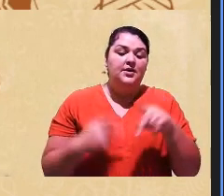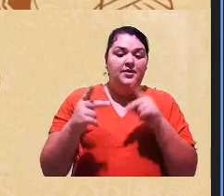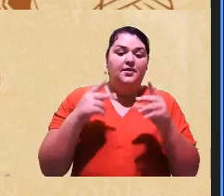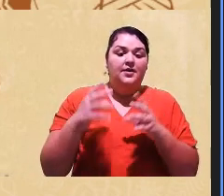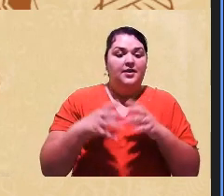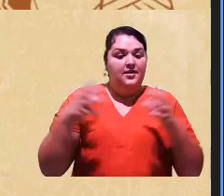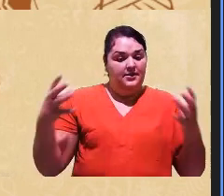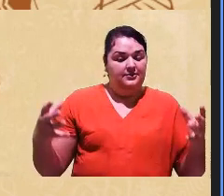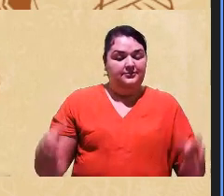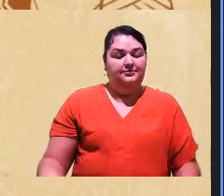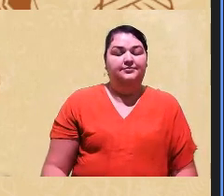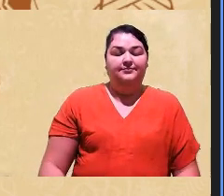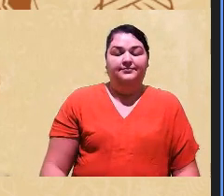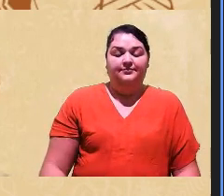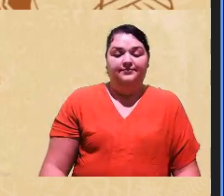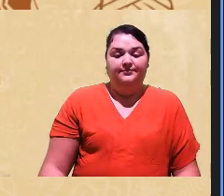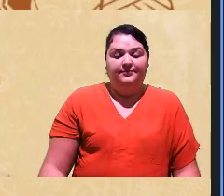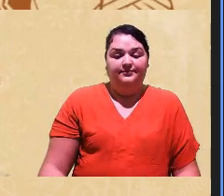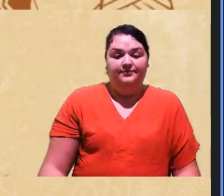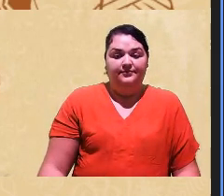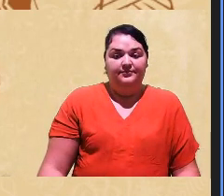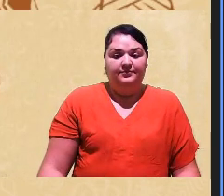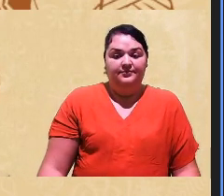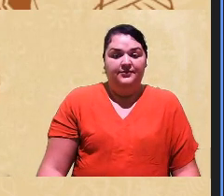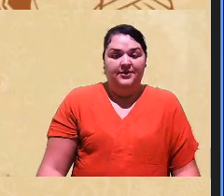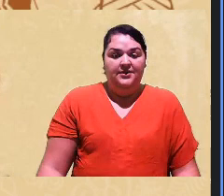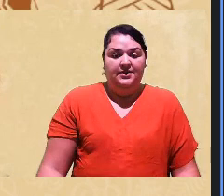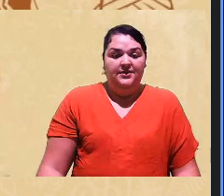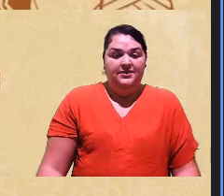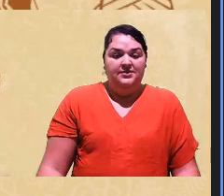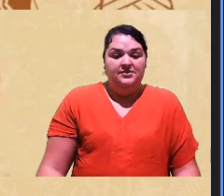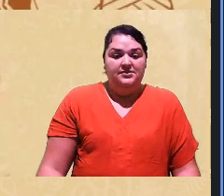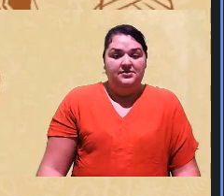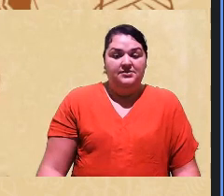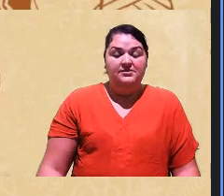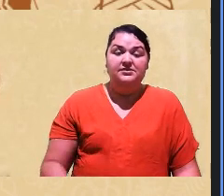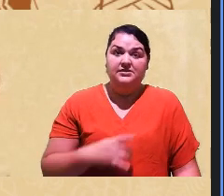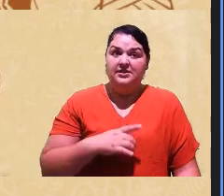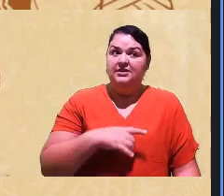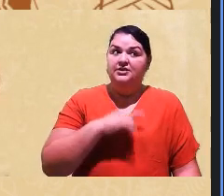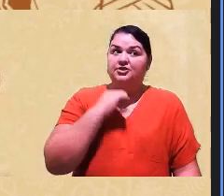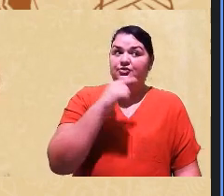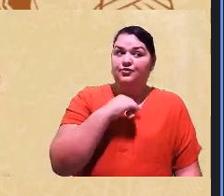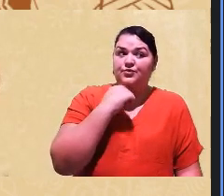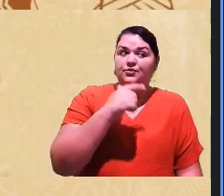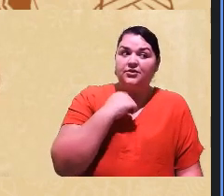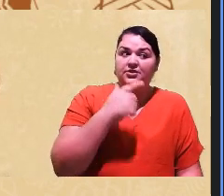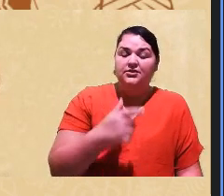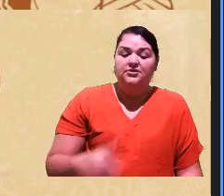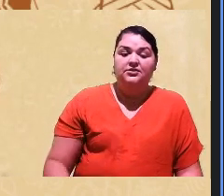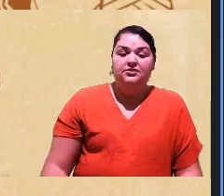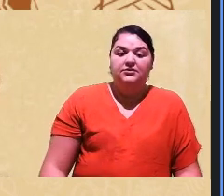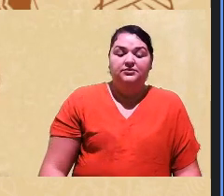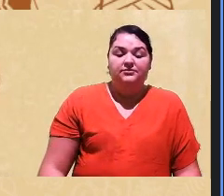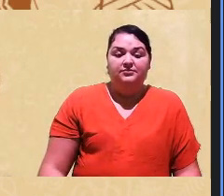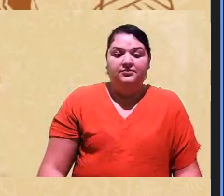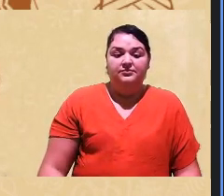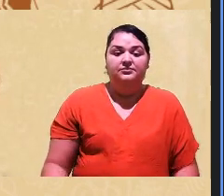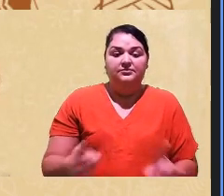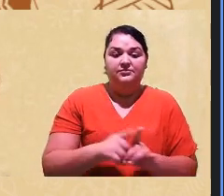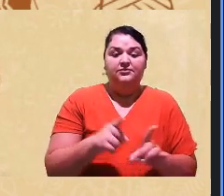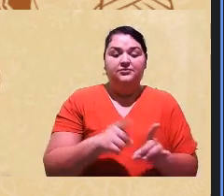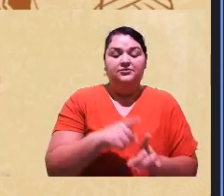e e há uma dificuldade de também as pessoas